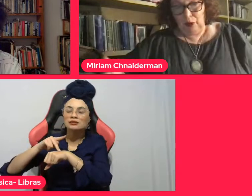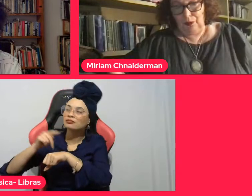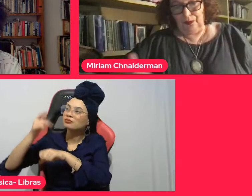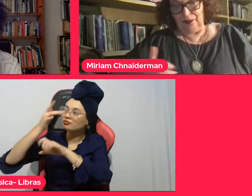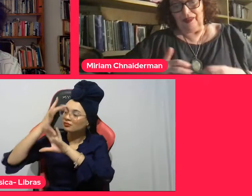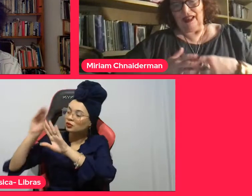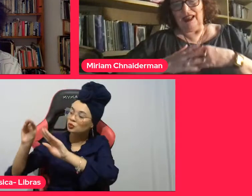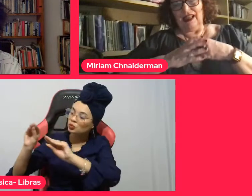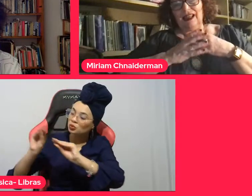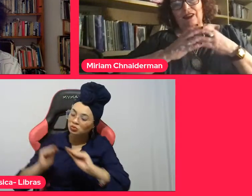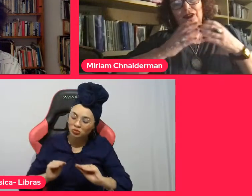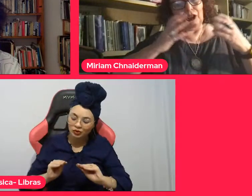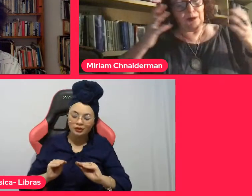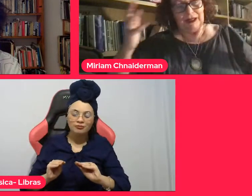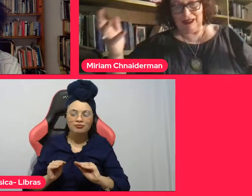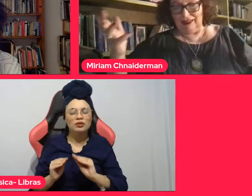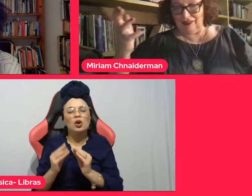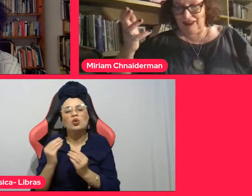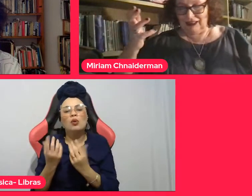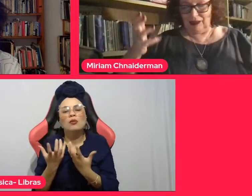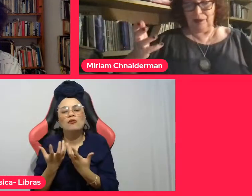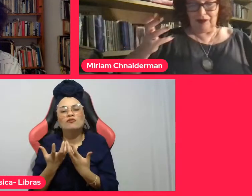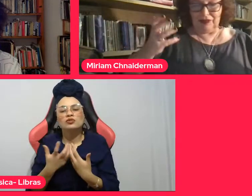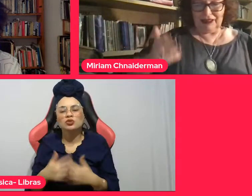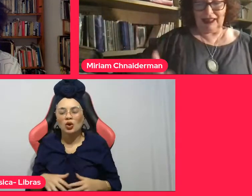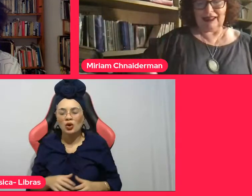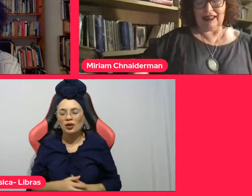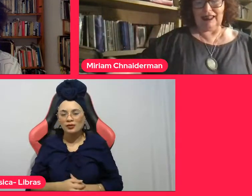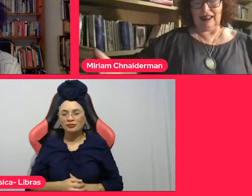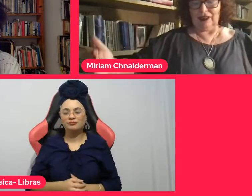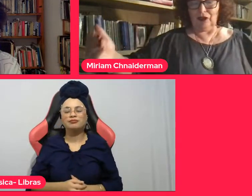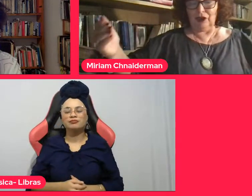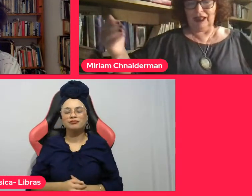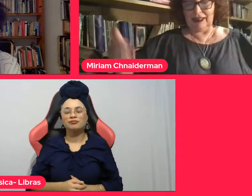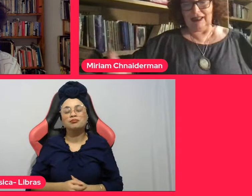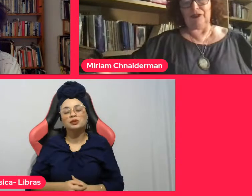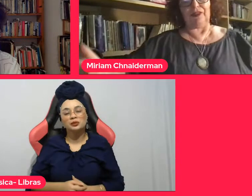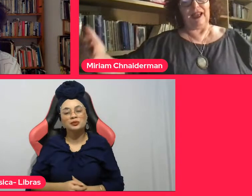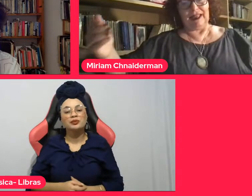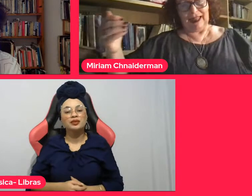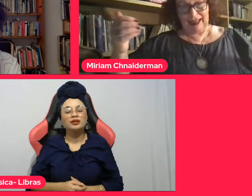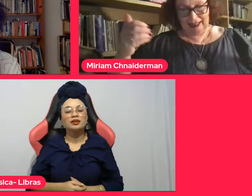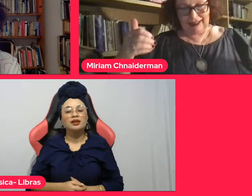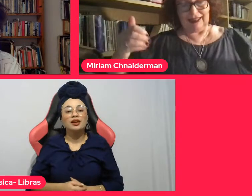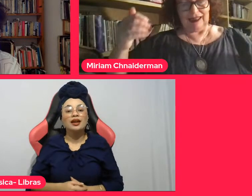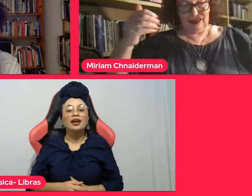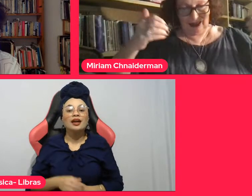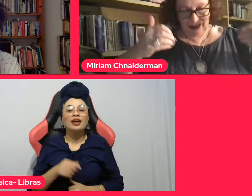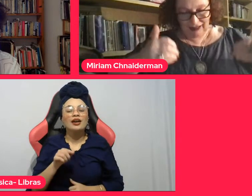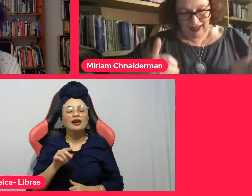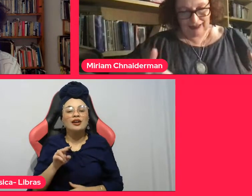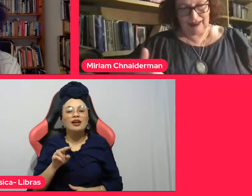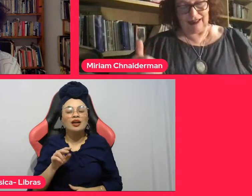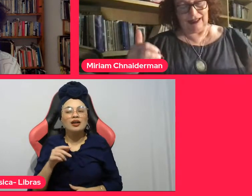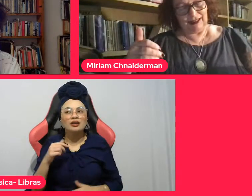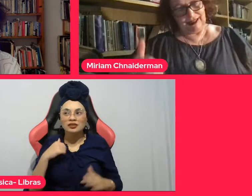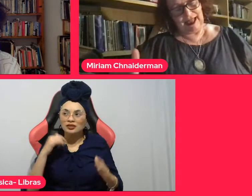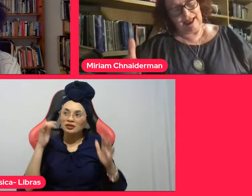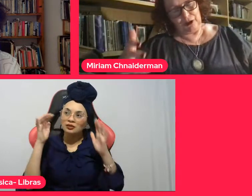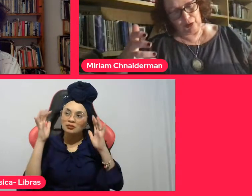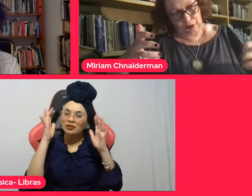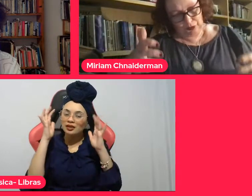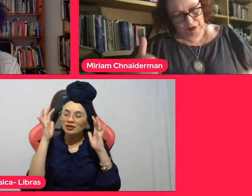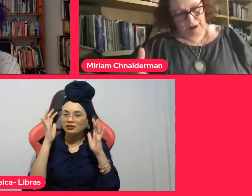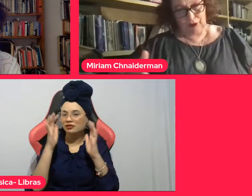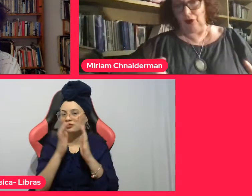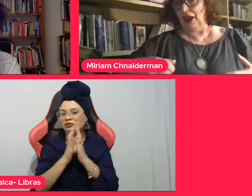Bom, o que eu preciso dizer para vocês é que quando a gente fala da estrangeiridade, gente